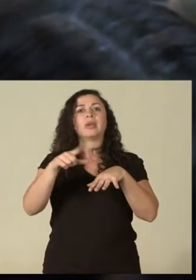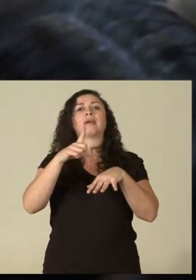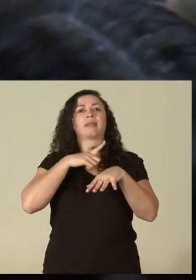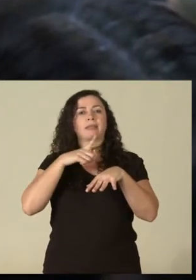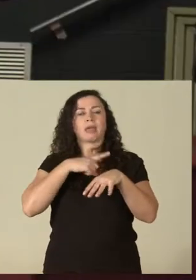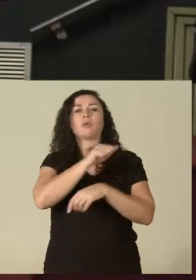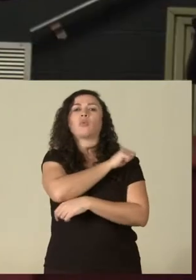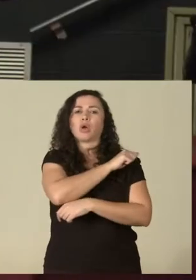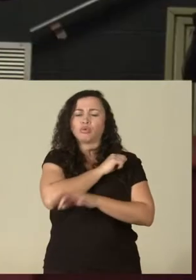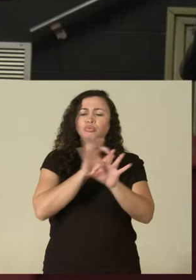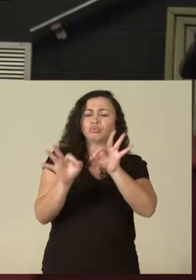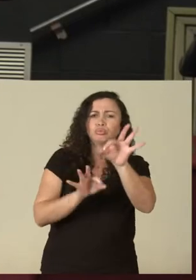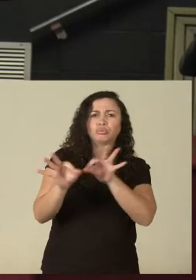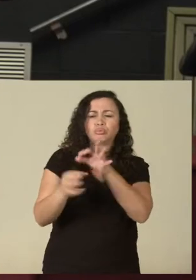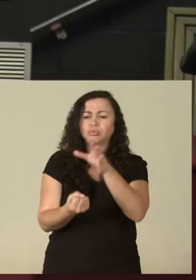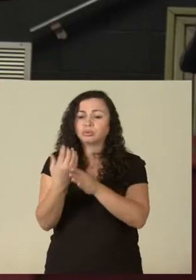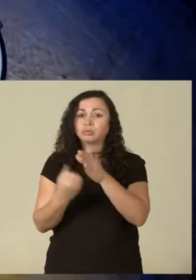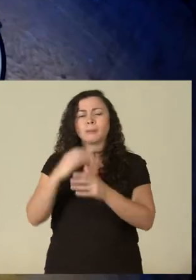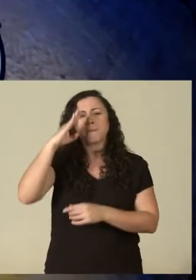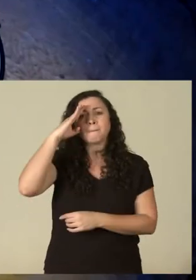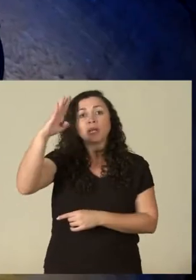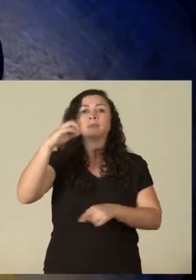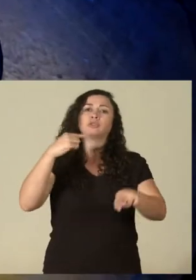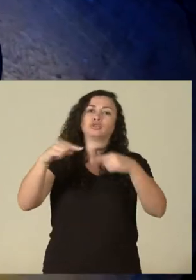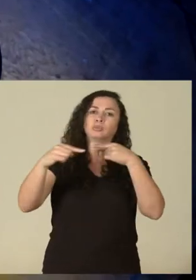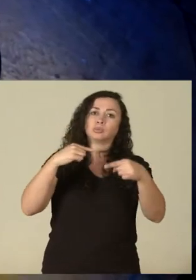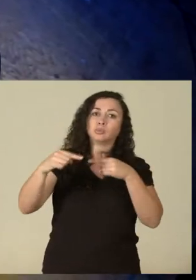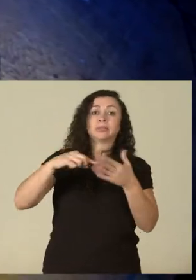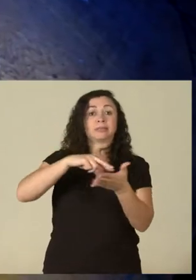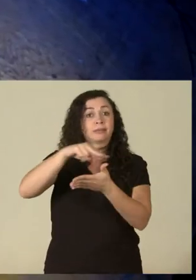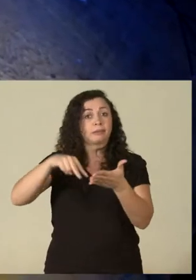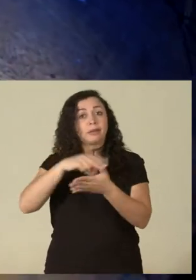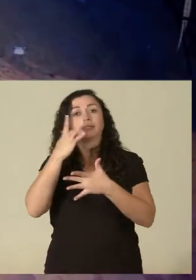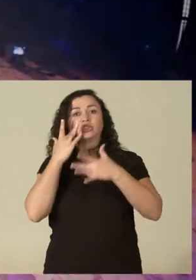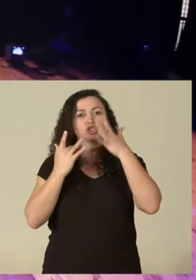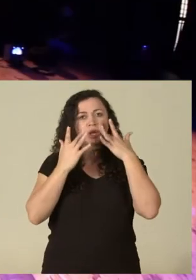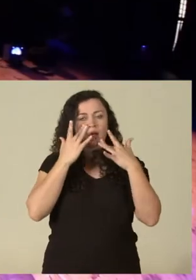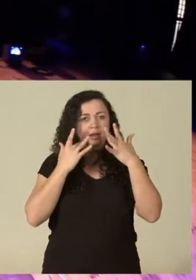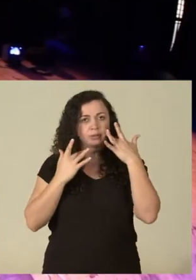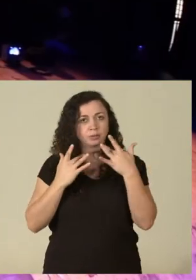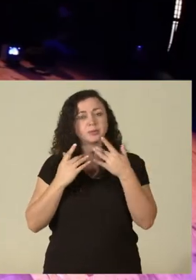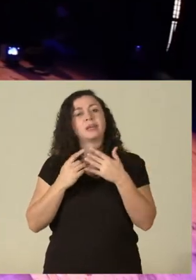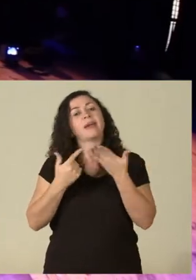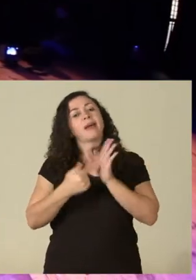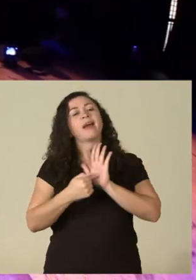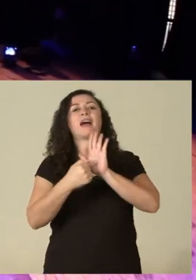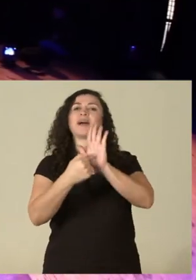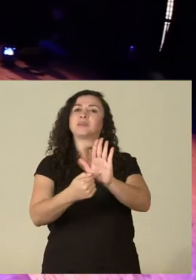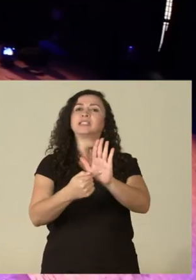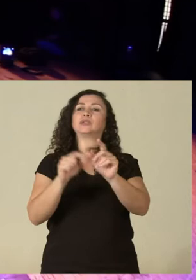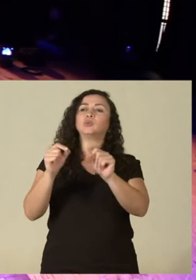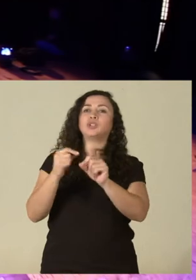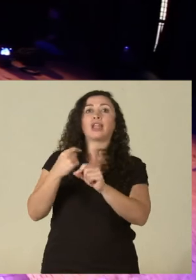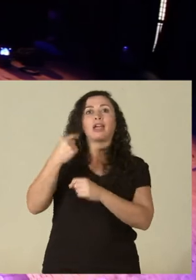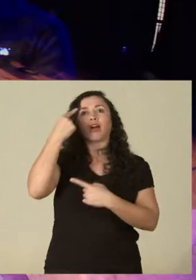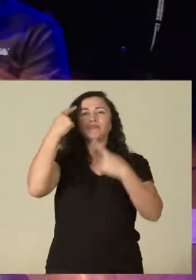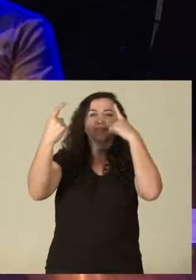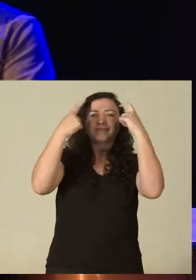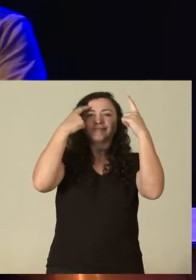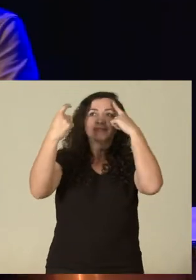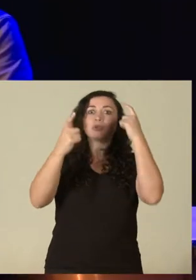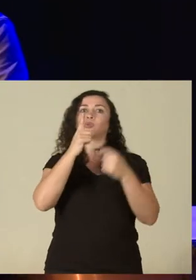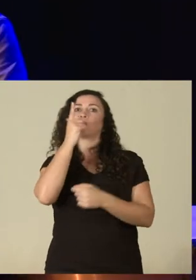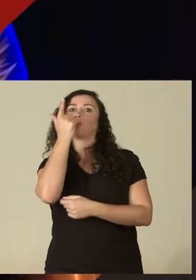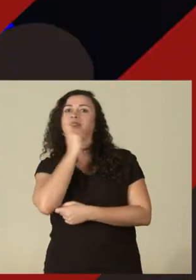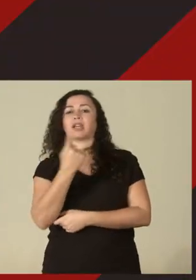dos alunos, principalmente de música, de dança, de teatro, e que apresentam as suas produções coletivas ou